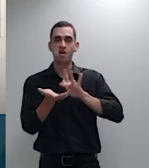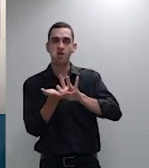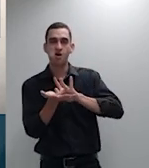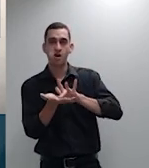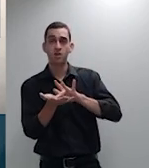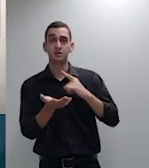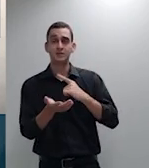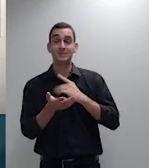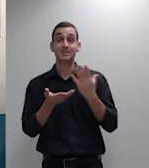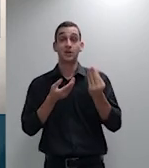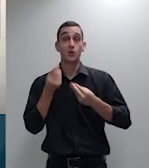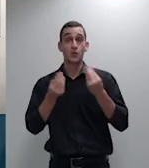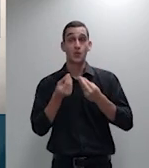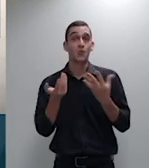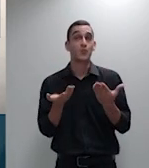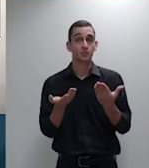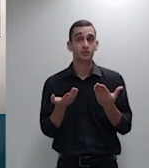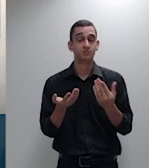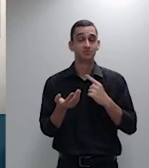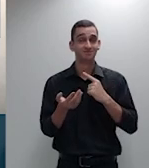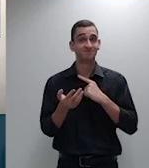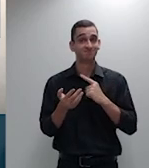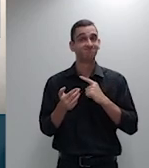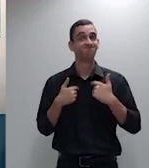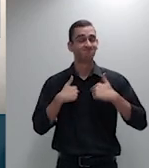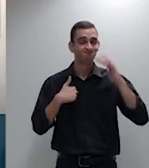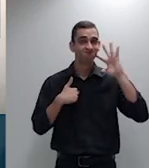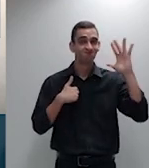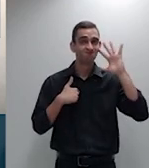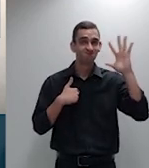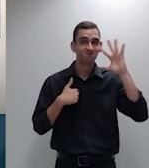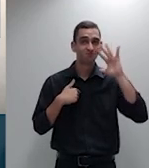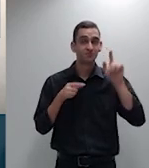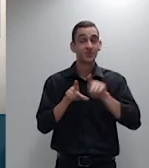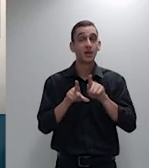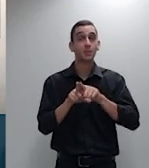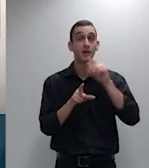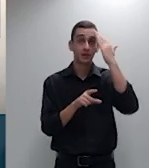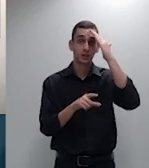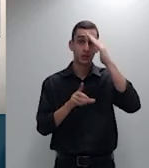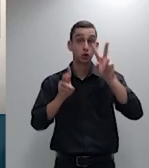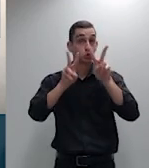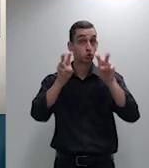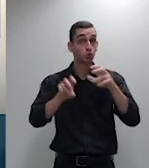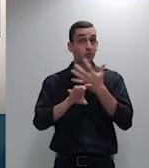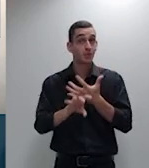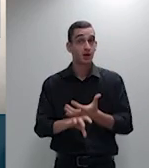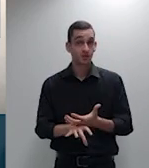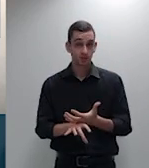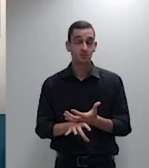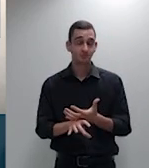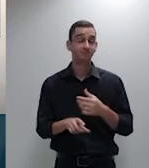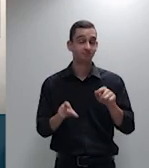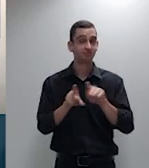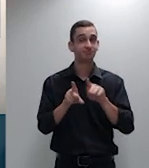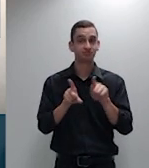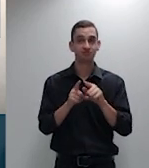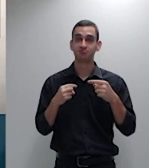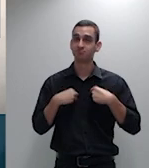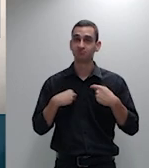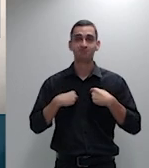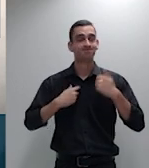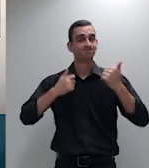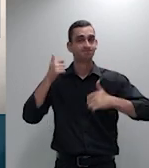de interpretação e é por isso eu sei que eu sou extremamente criticada por esta